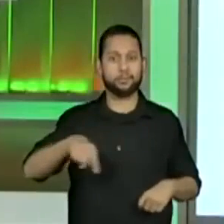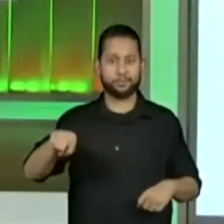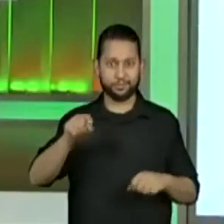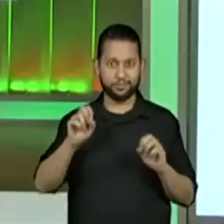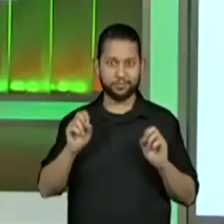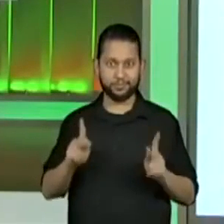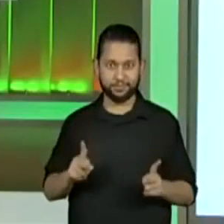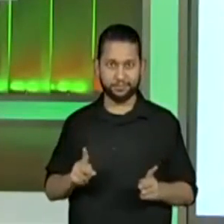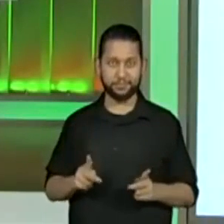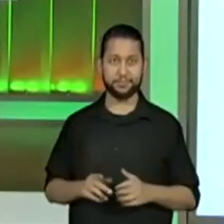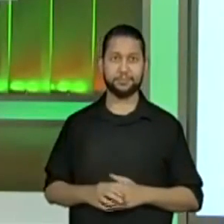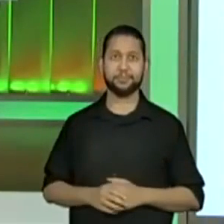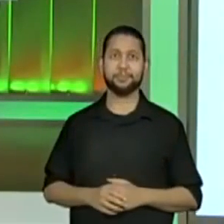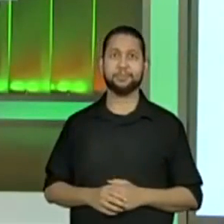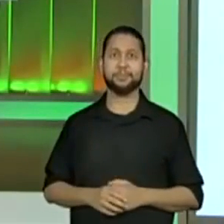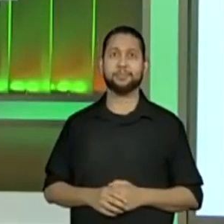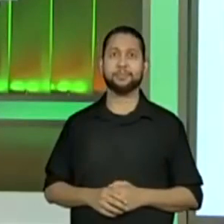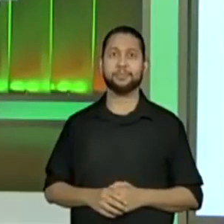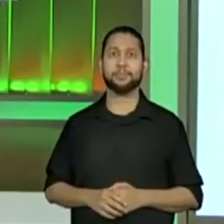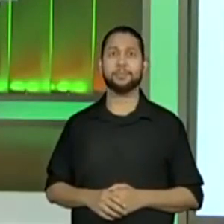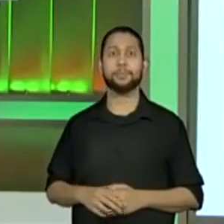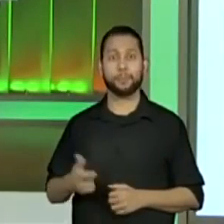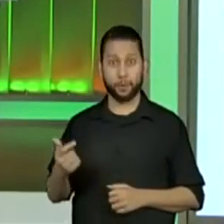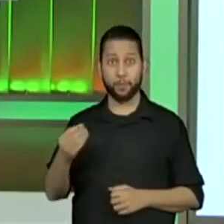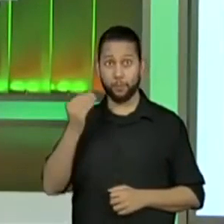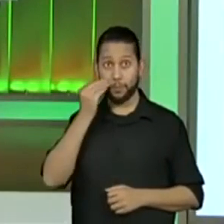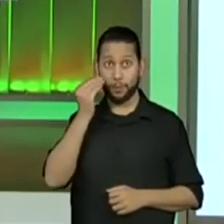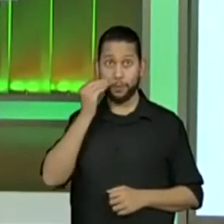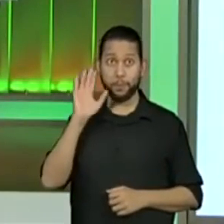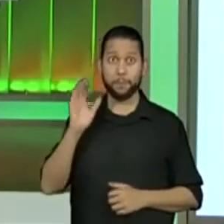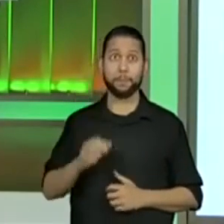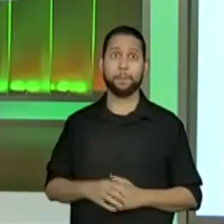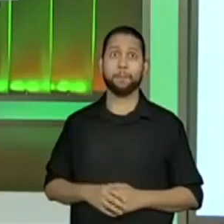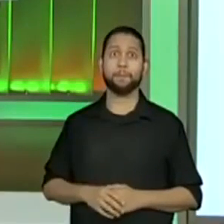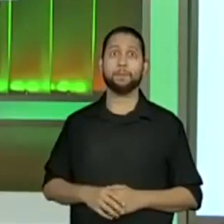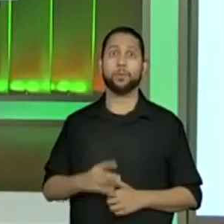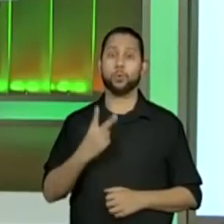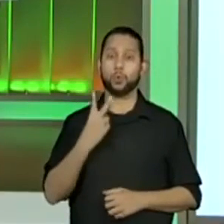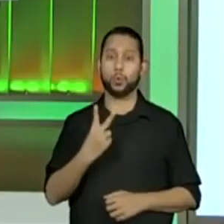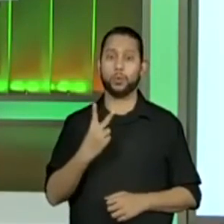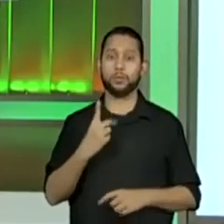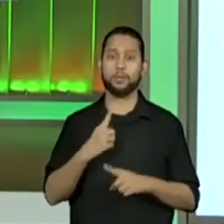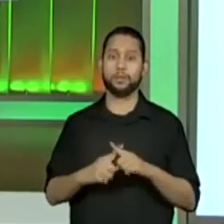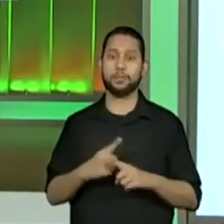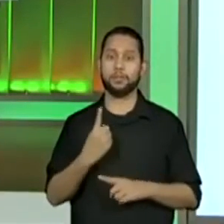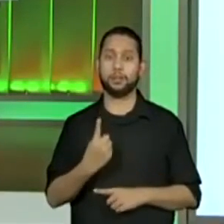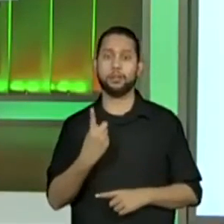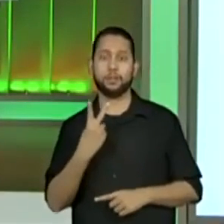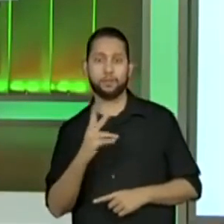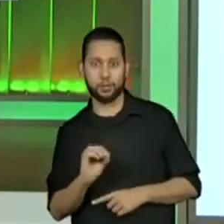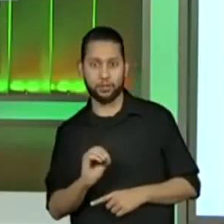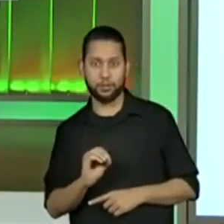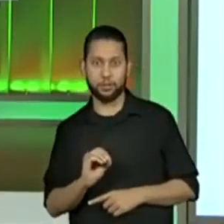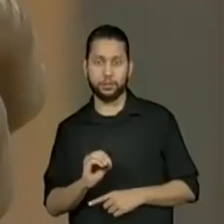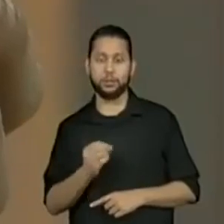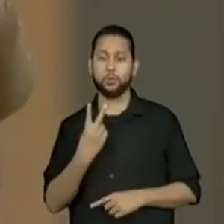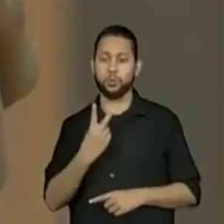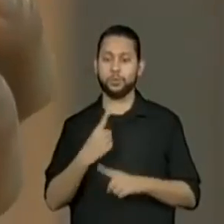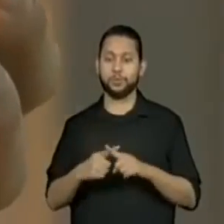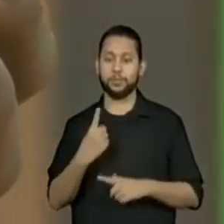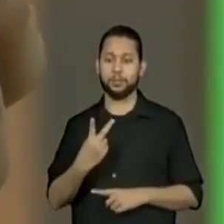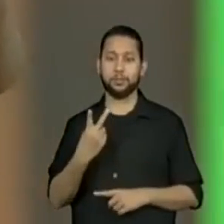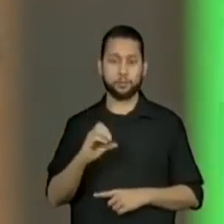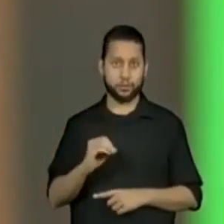prossiga com essa verificação. Vamos lá? Eu vou multiplicar 2 vezes 120, duas vezes,